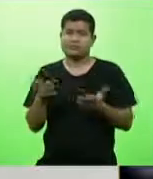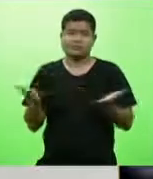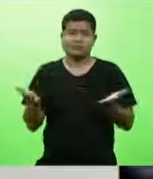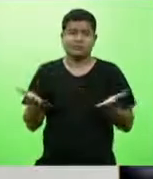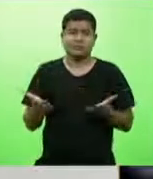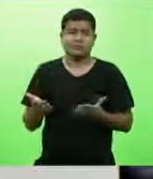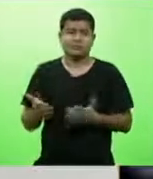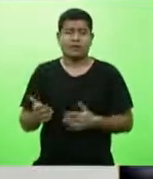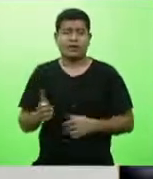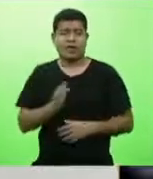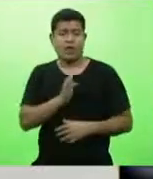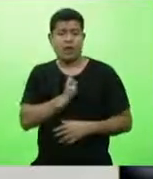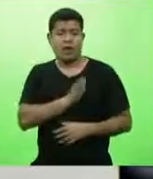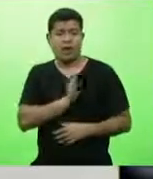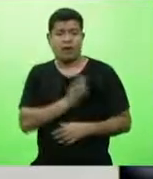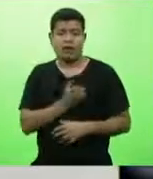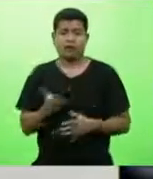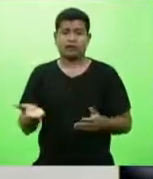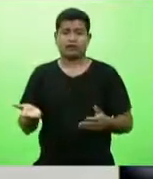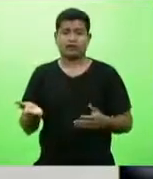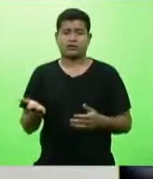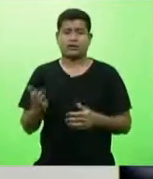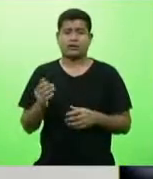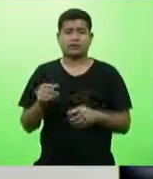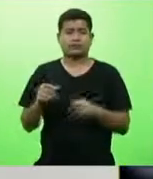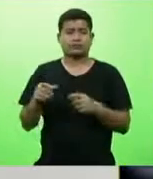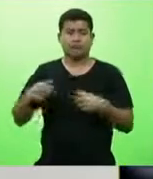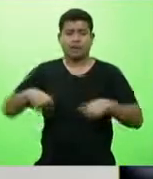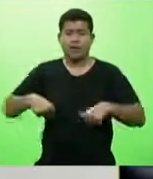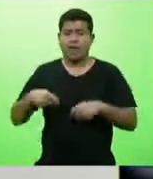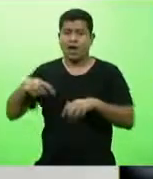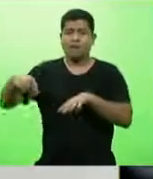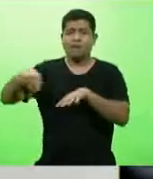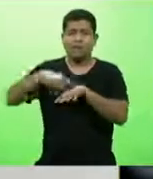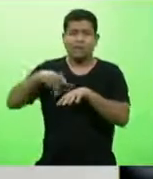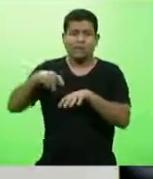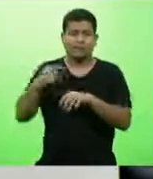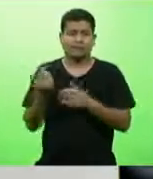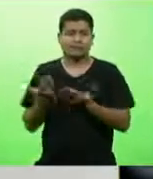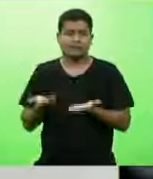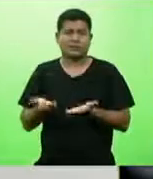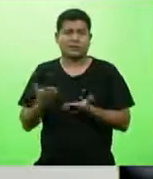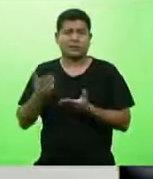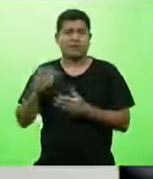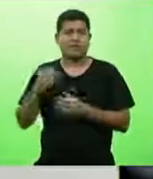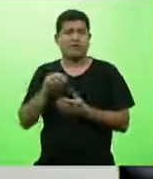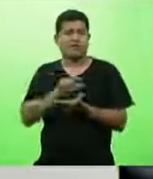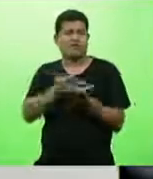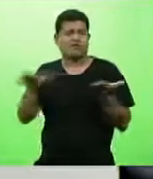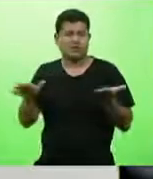cardio, seja ela ortopédica, urológica e assim por diante.